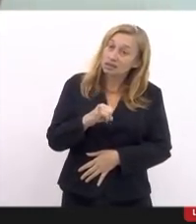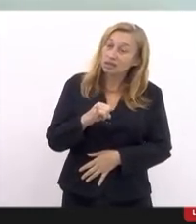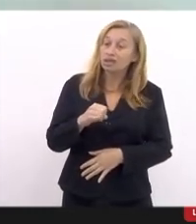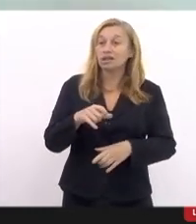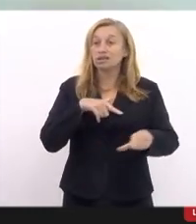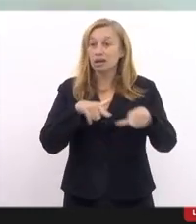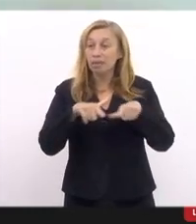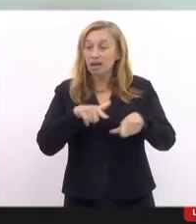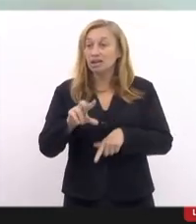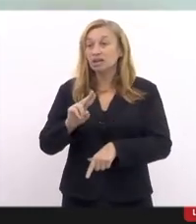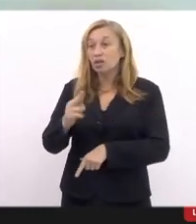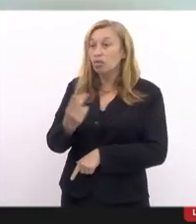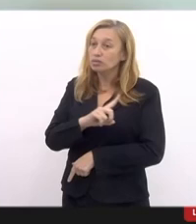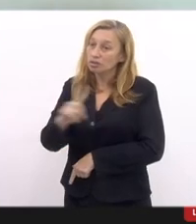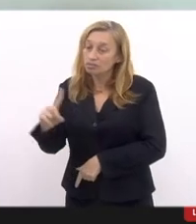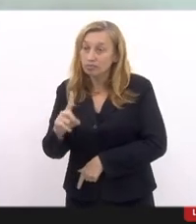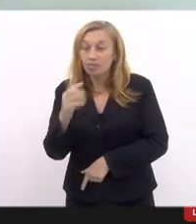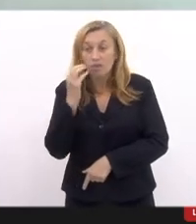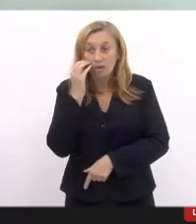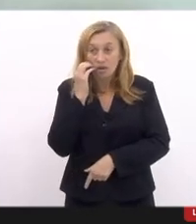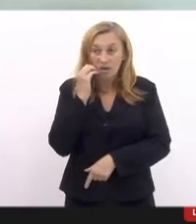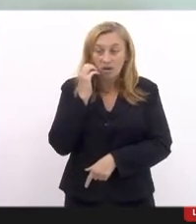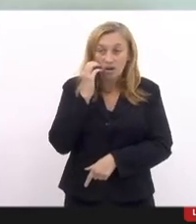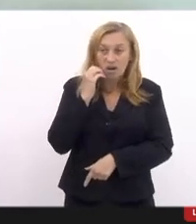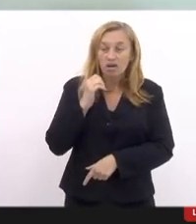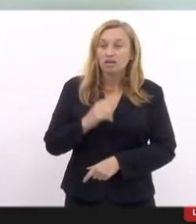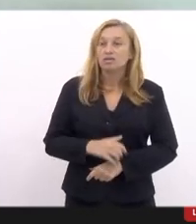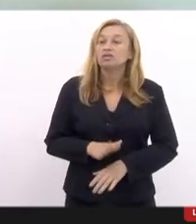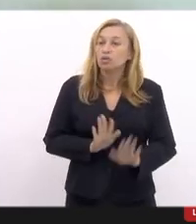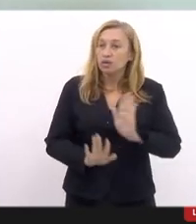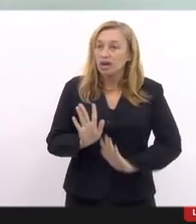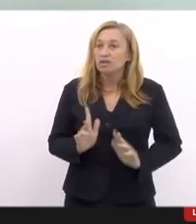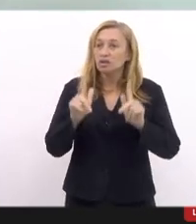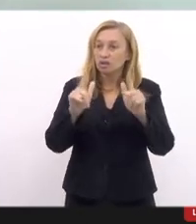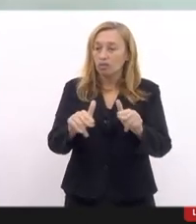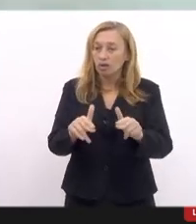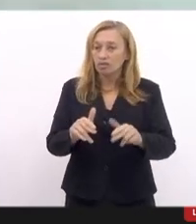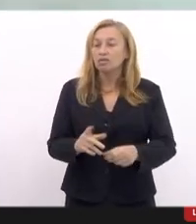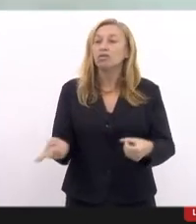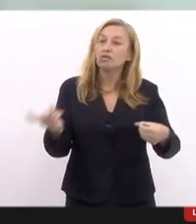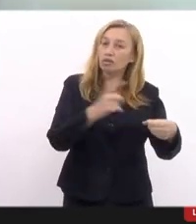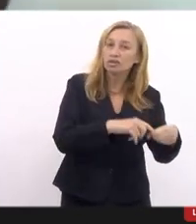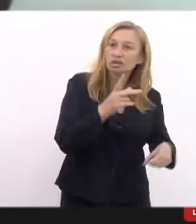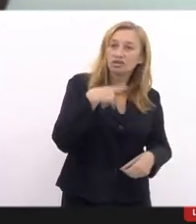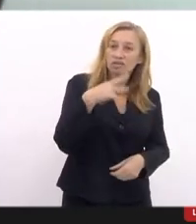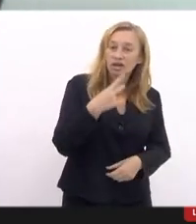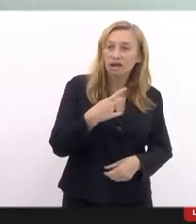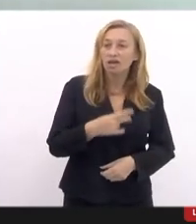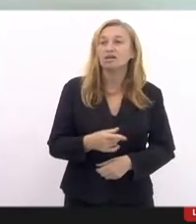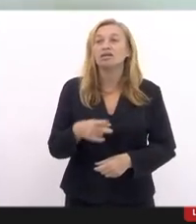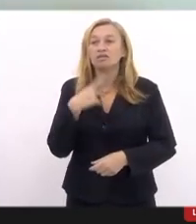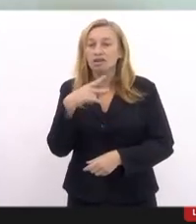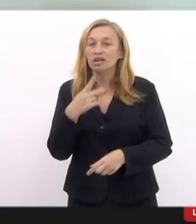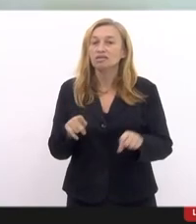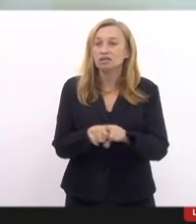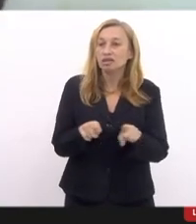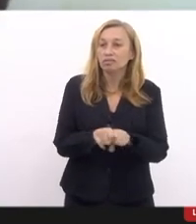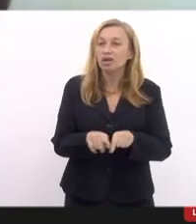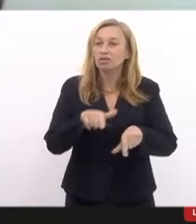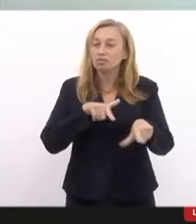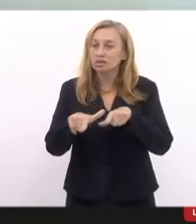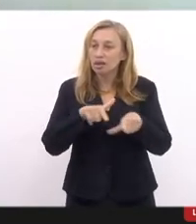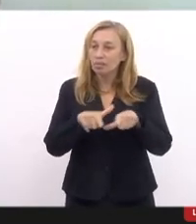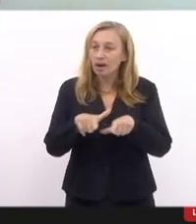de uma viatura com os mesmos cuidados. Voltando a dizer que nós também estamos falando assim de um trabalho